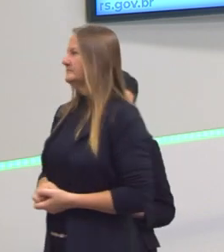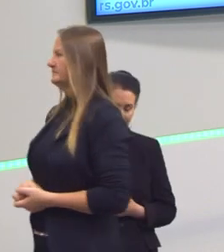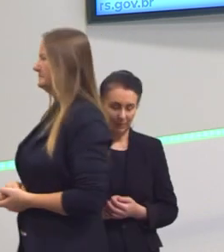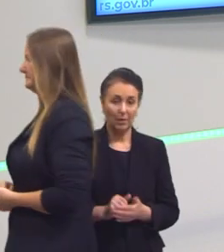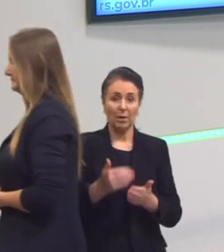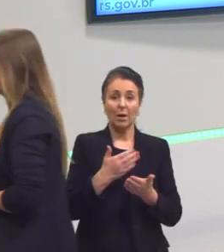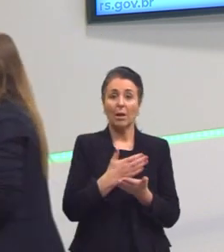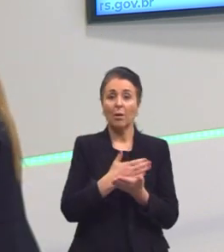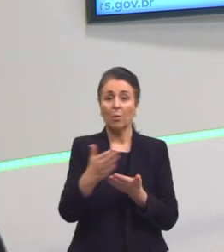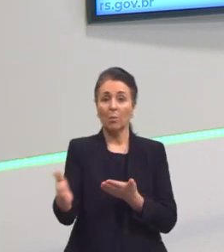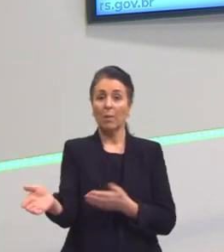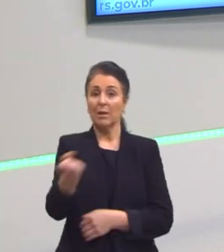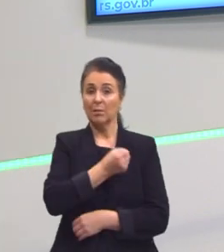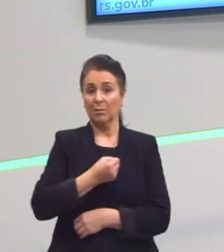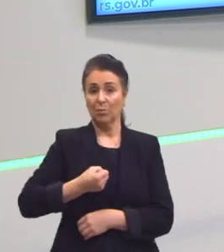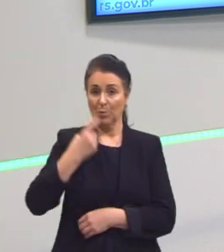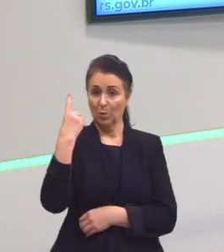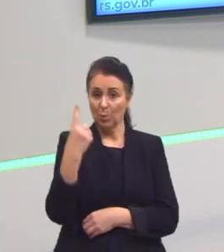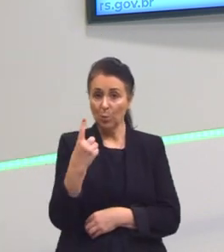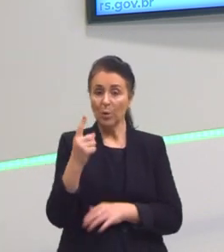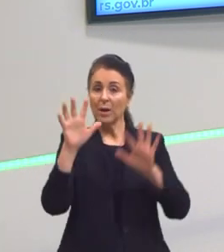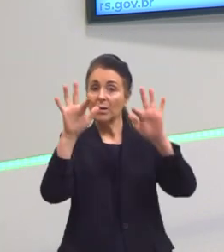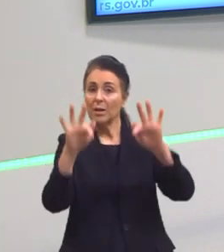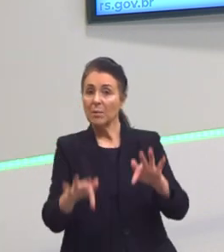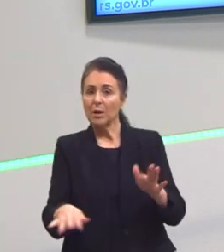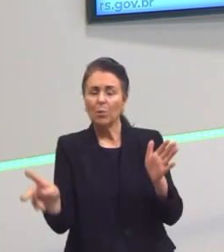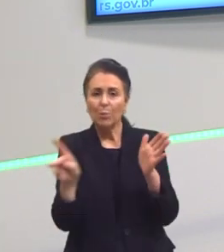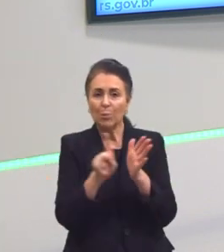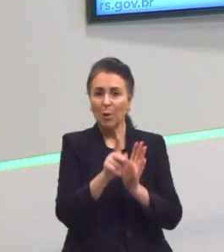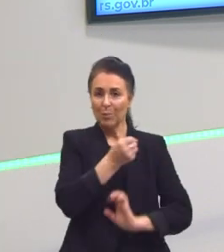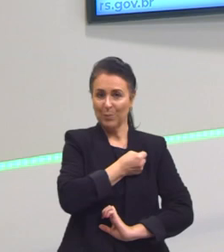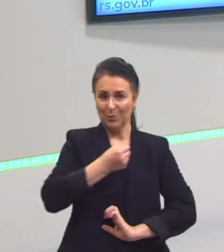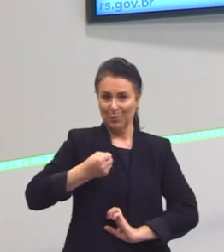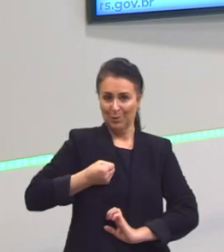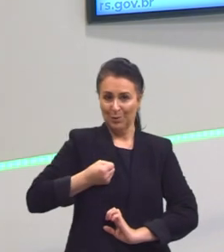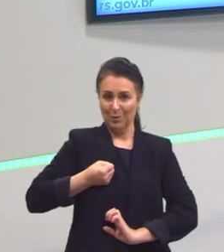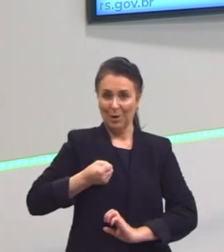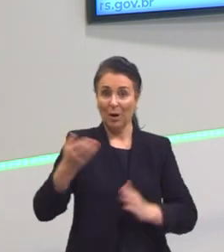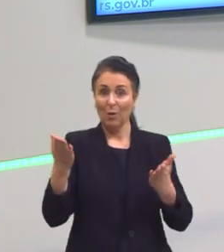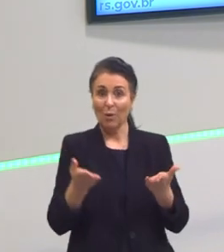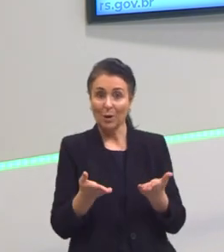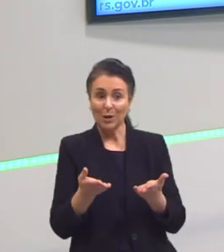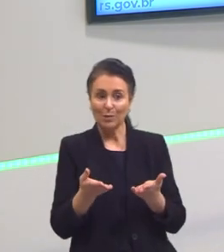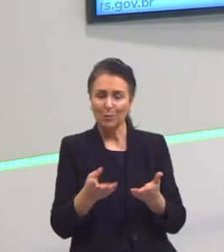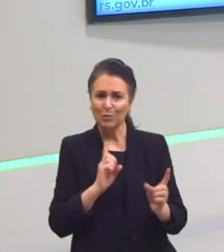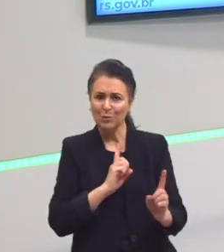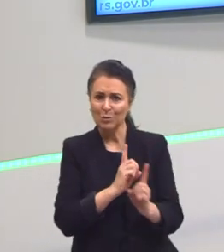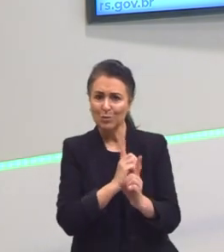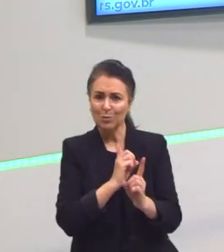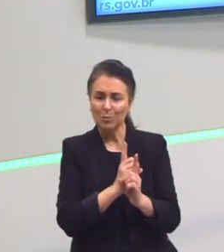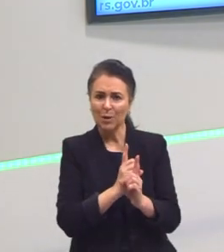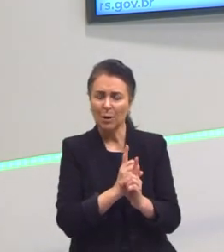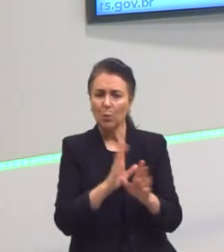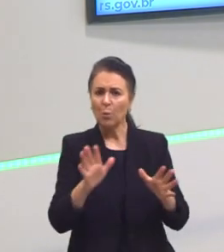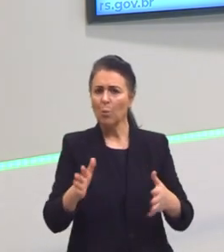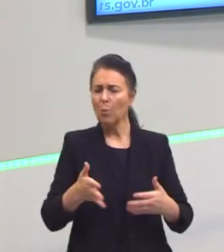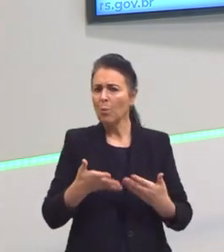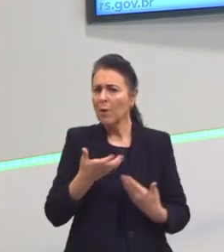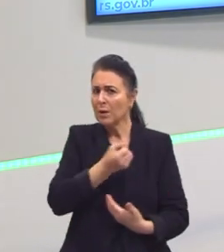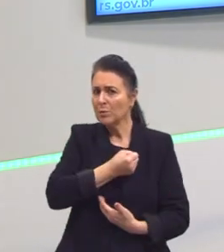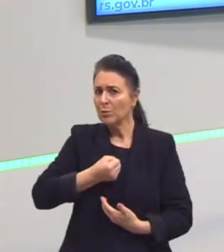termina no próprio número, e nós vamos ver quais valores entram nessa sequência, tá? É ver quais números eu posso dividir